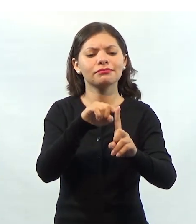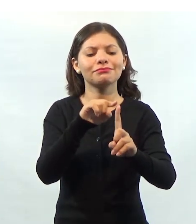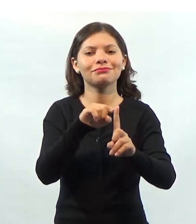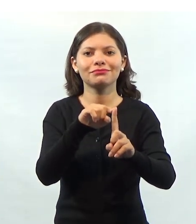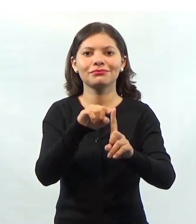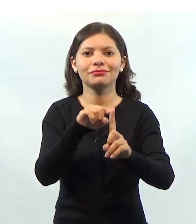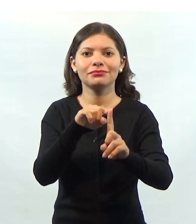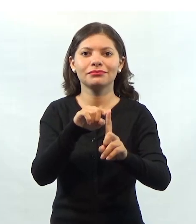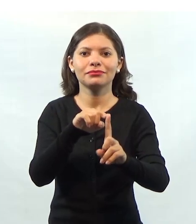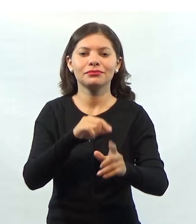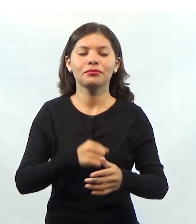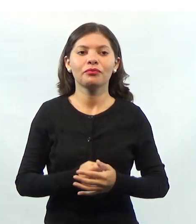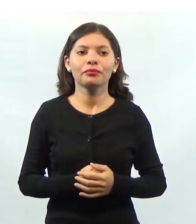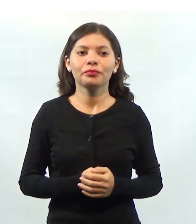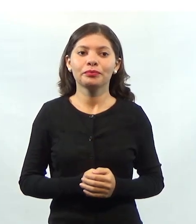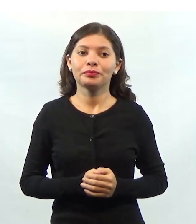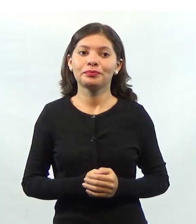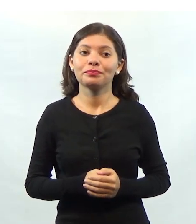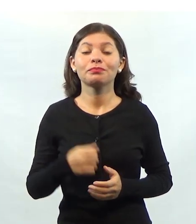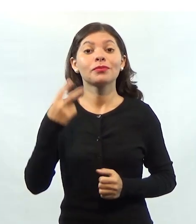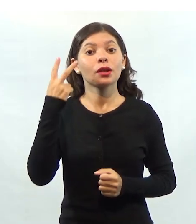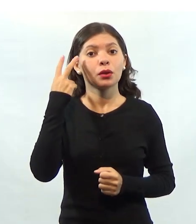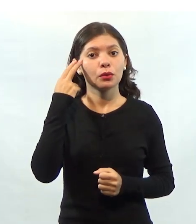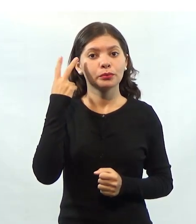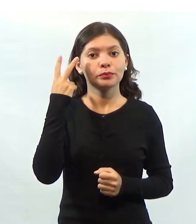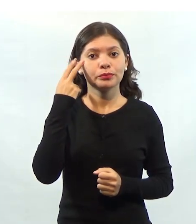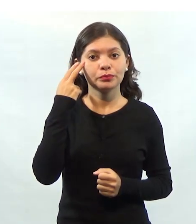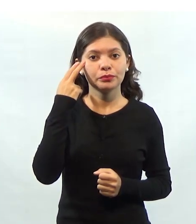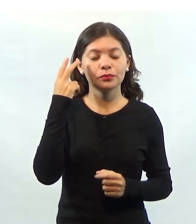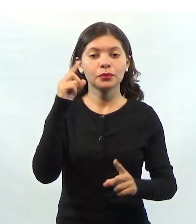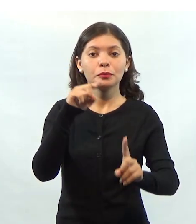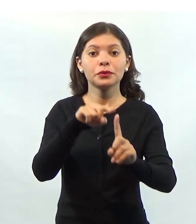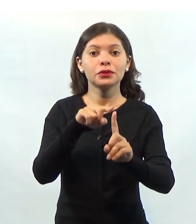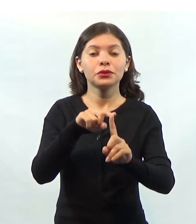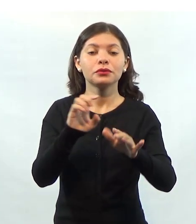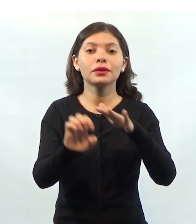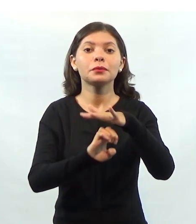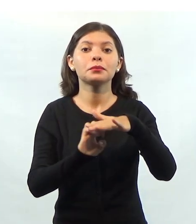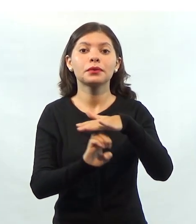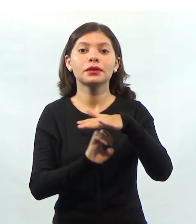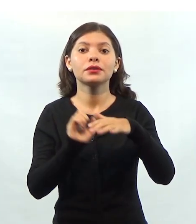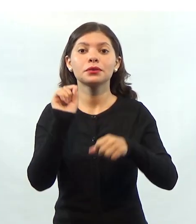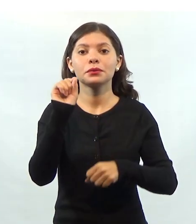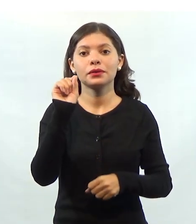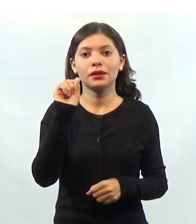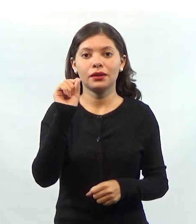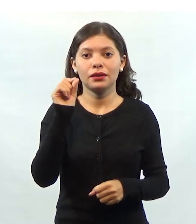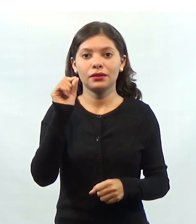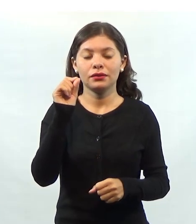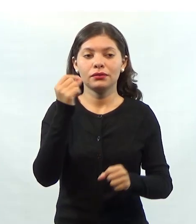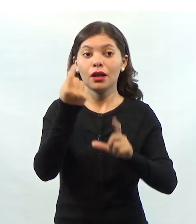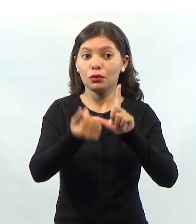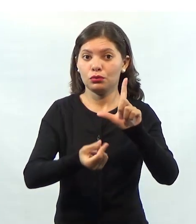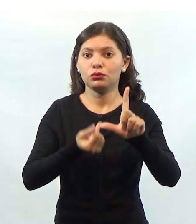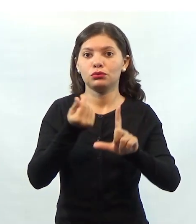objetivos. Mas, o objetivo de uma empresa é ter lucro.